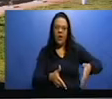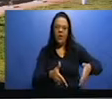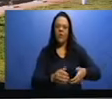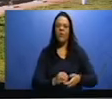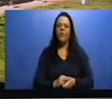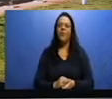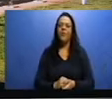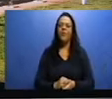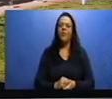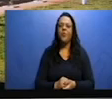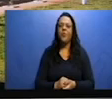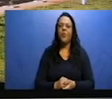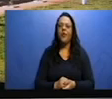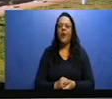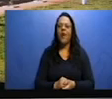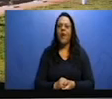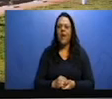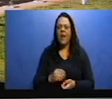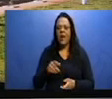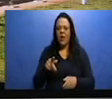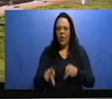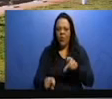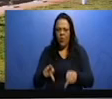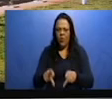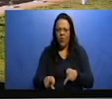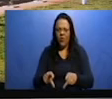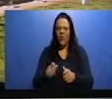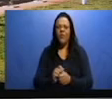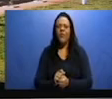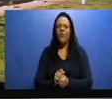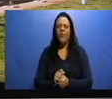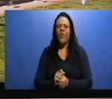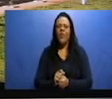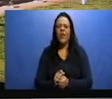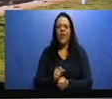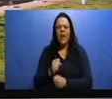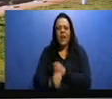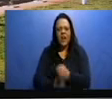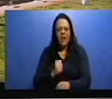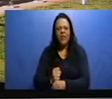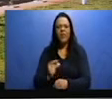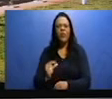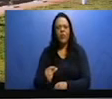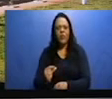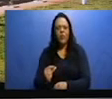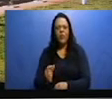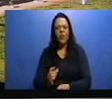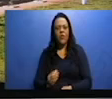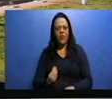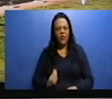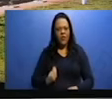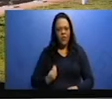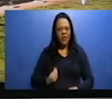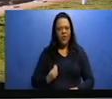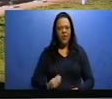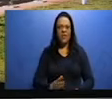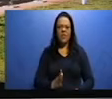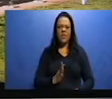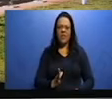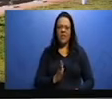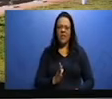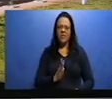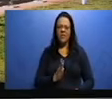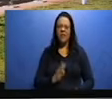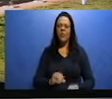população do mundo vive nas cidades. Então isso é algo recente. No século XIX, que as cidades começaram a